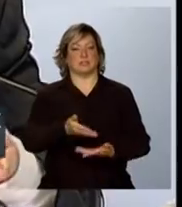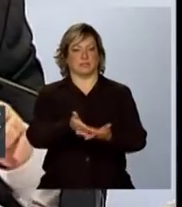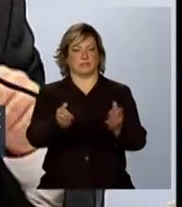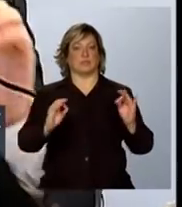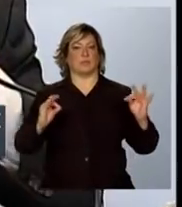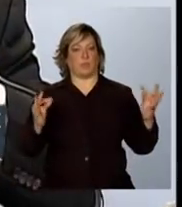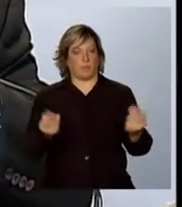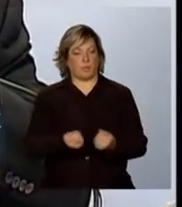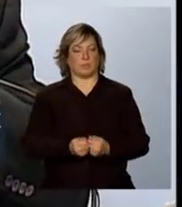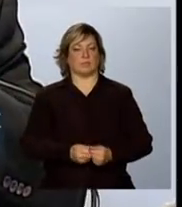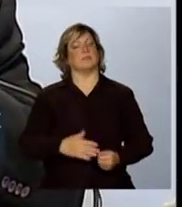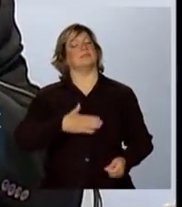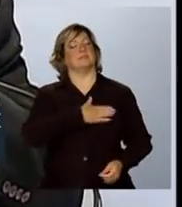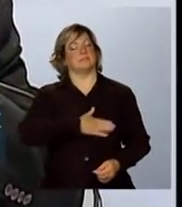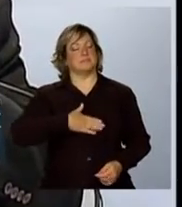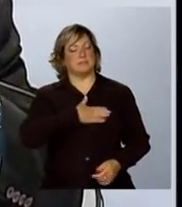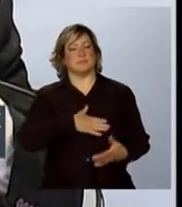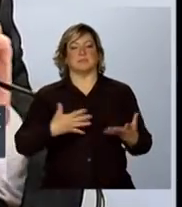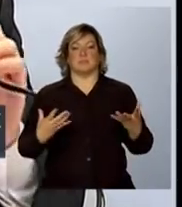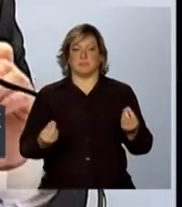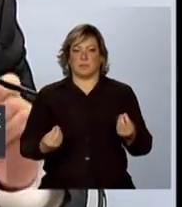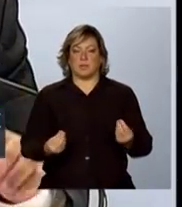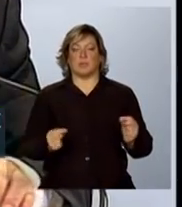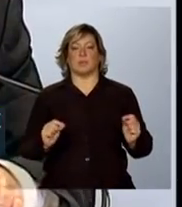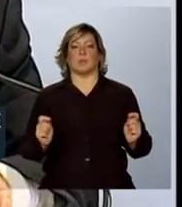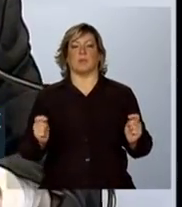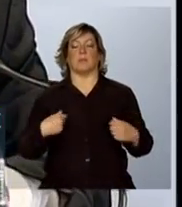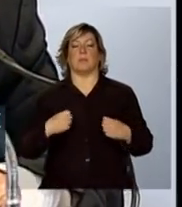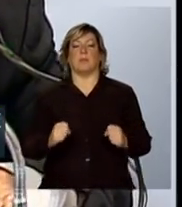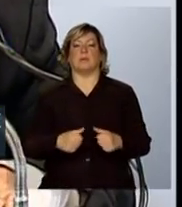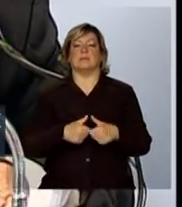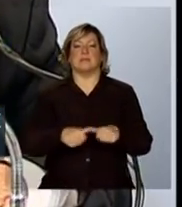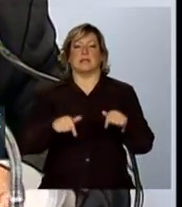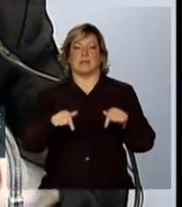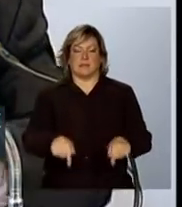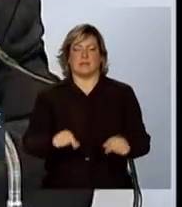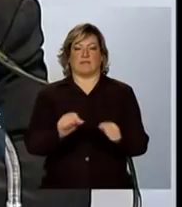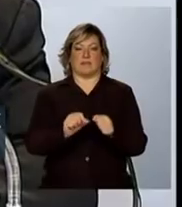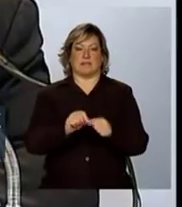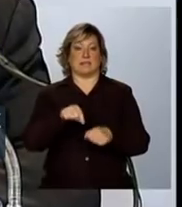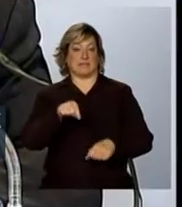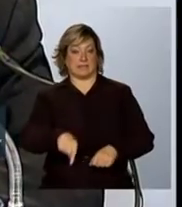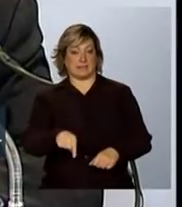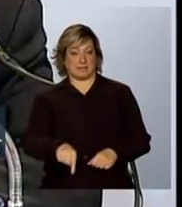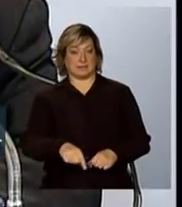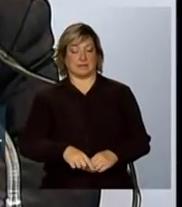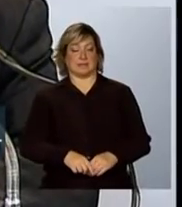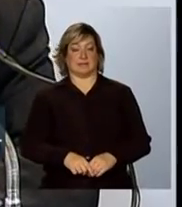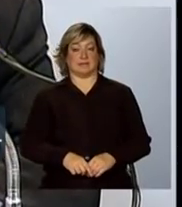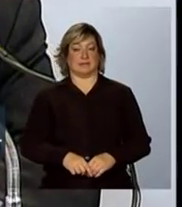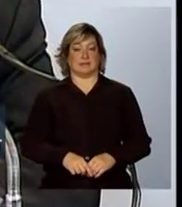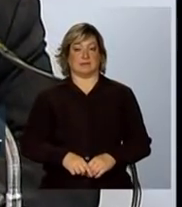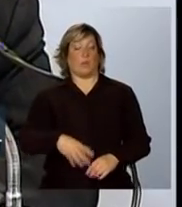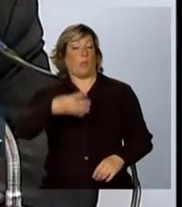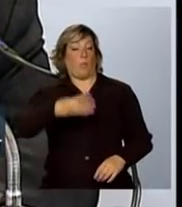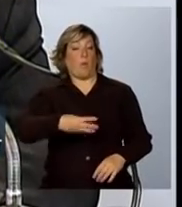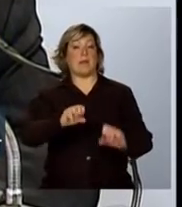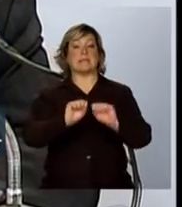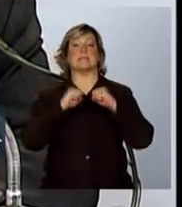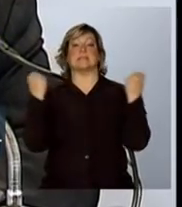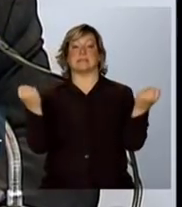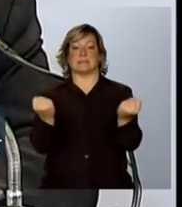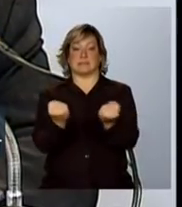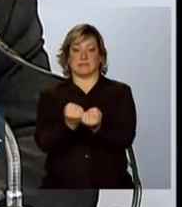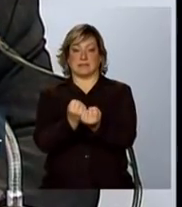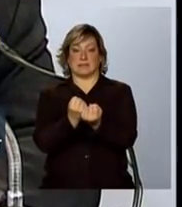É uma satisfação muito grande poder estar... Estamos realizando este quarto seminário